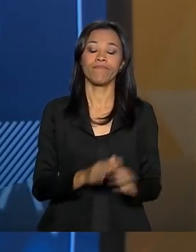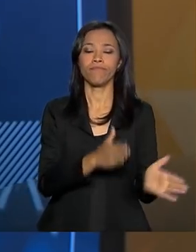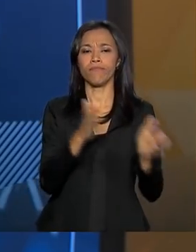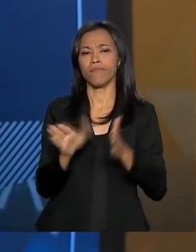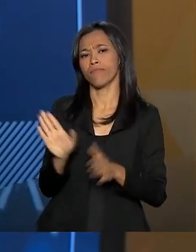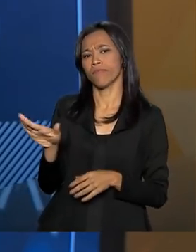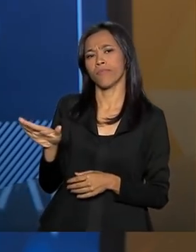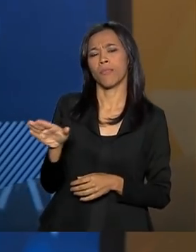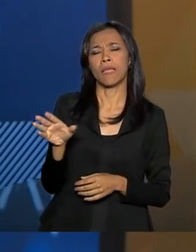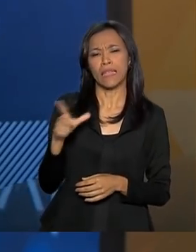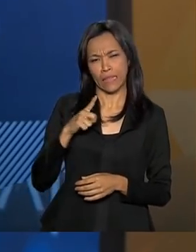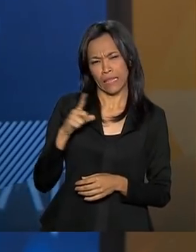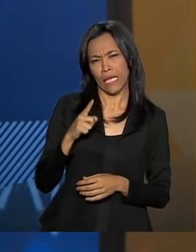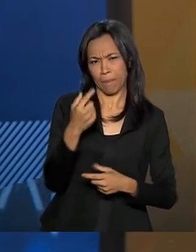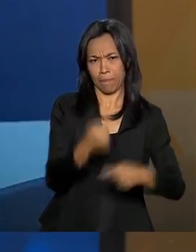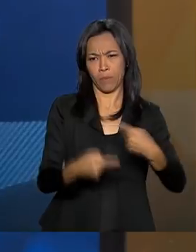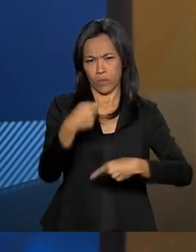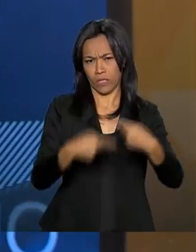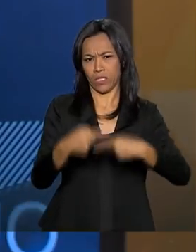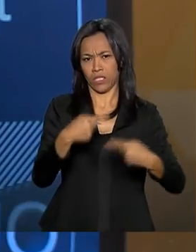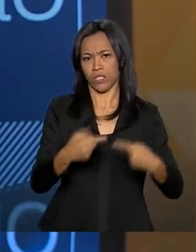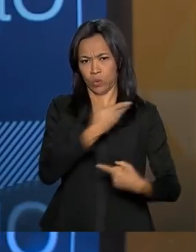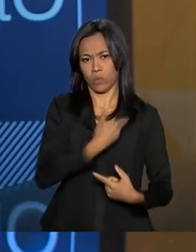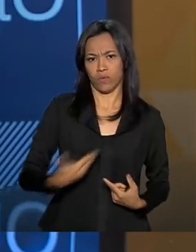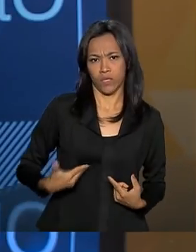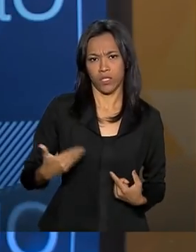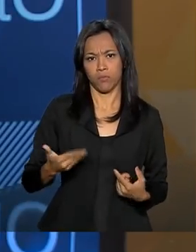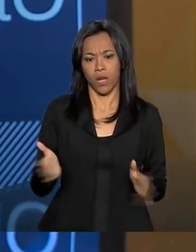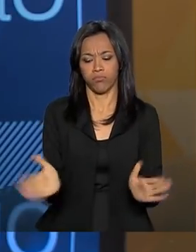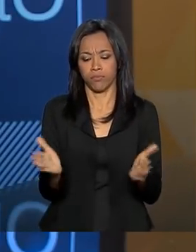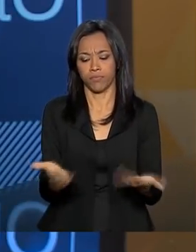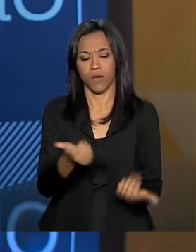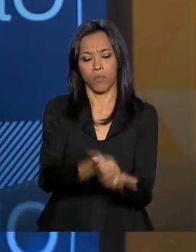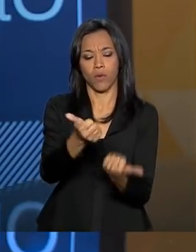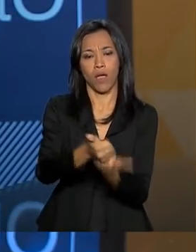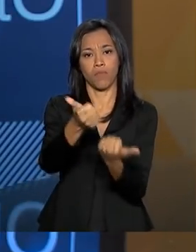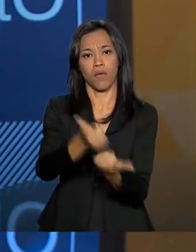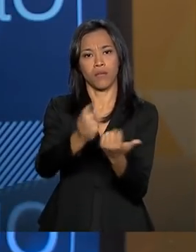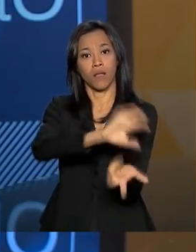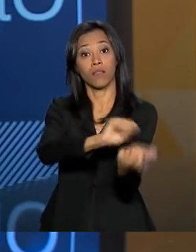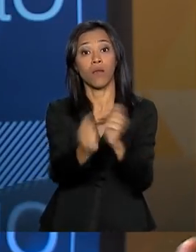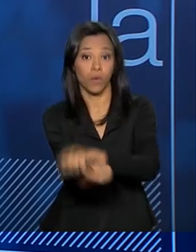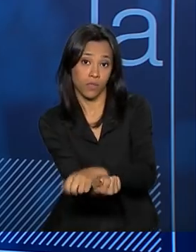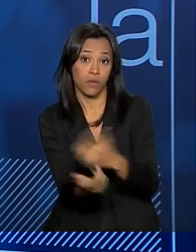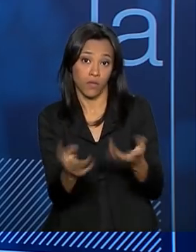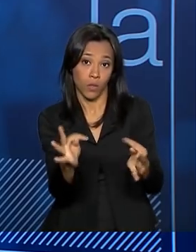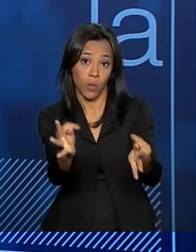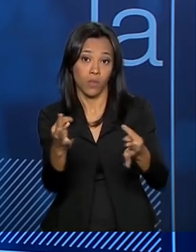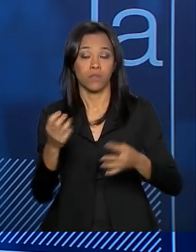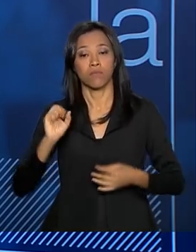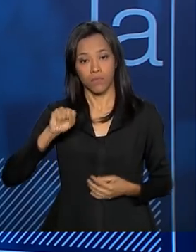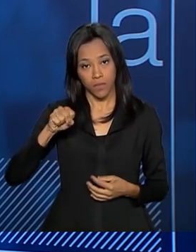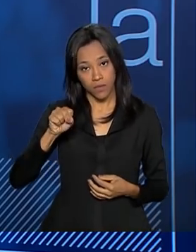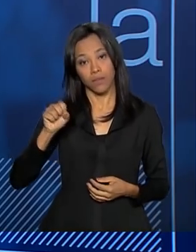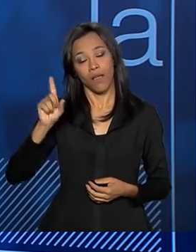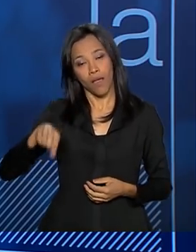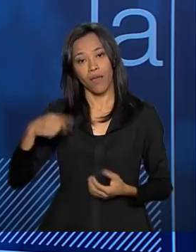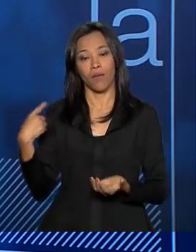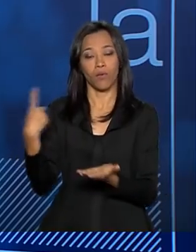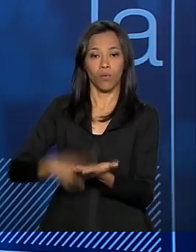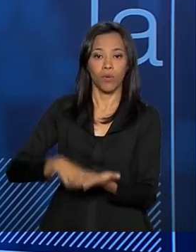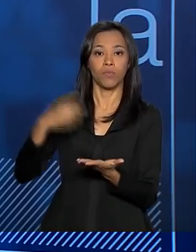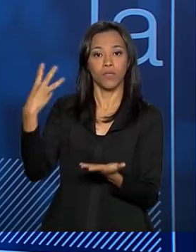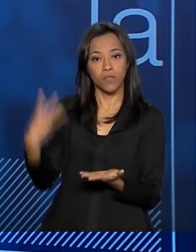sentido, existem políticas públicas para promover essa adequação? Sem dúvida. Esse é o mandato do Ministério da Ciência e